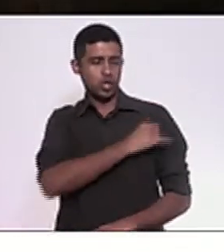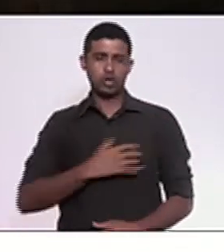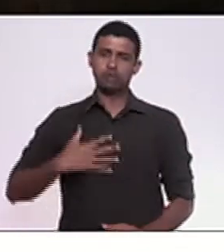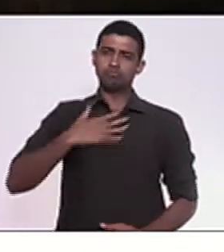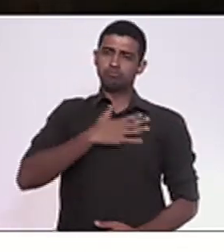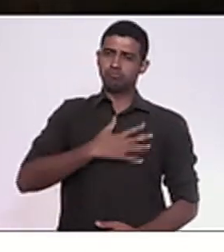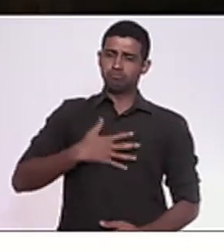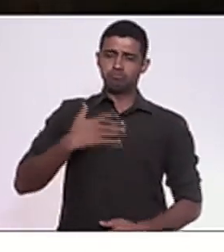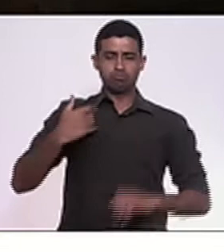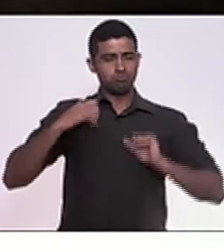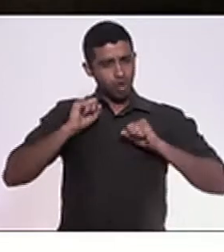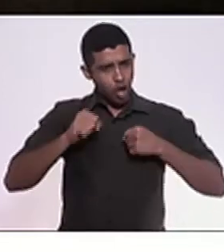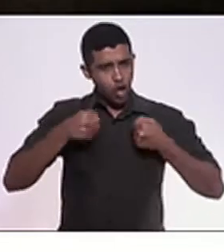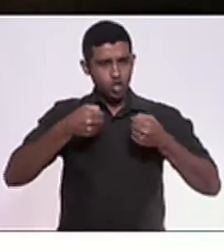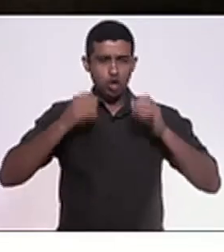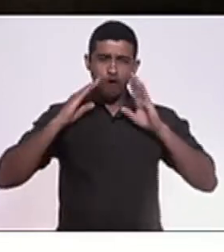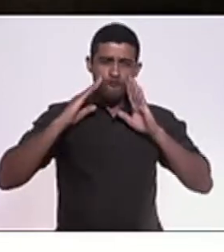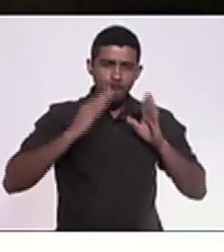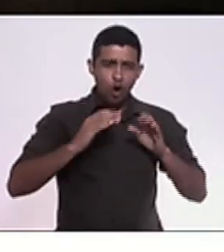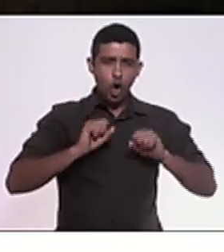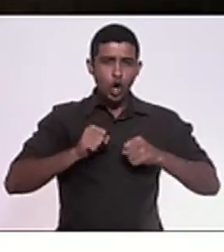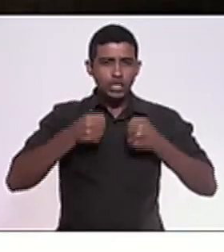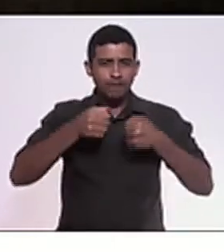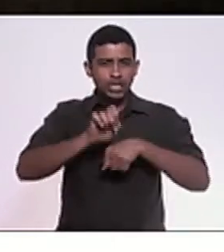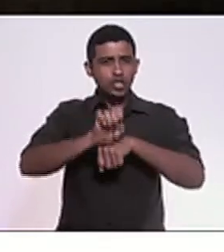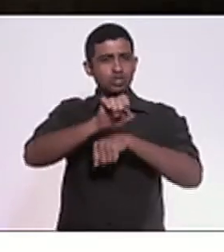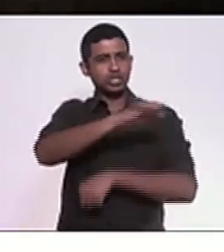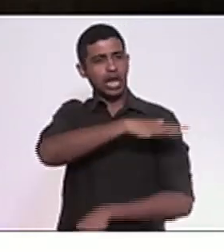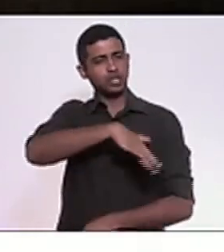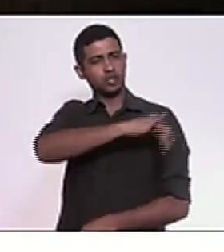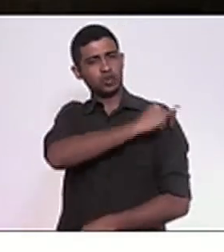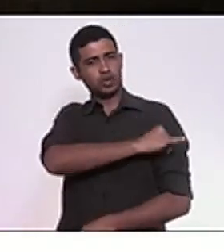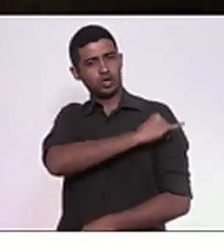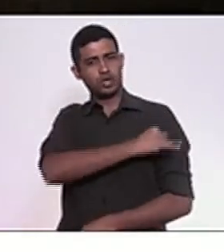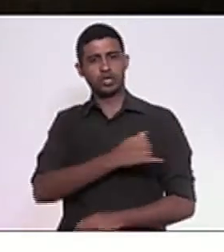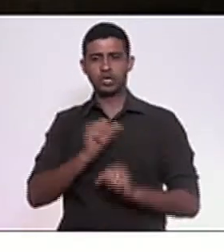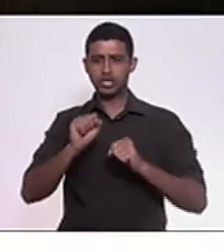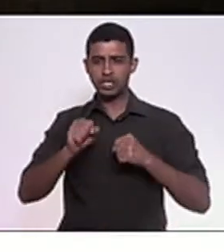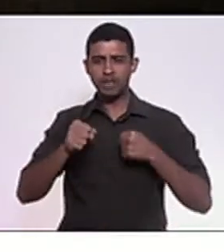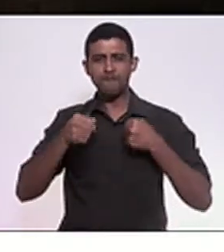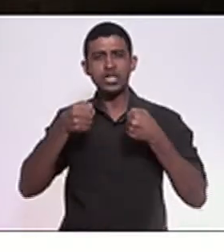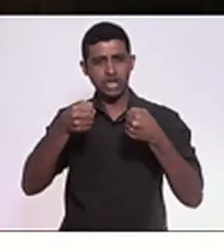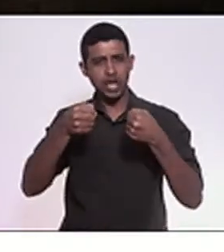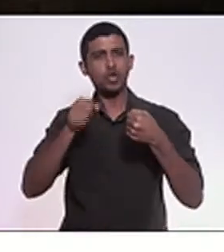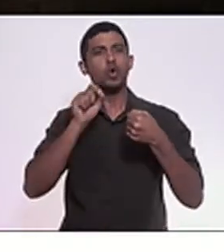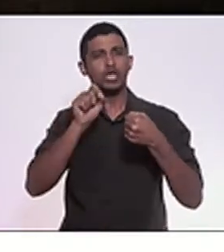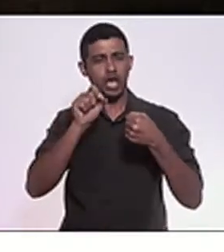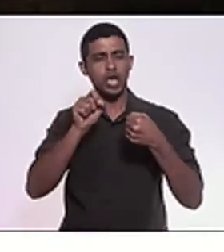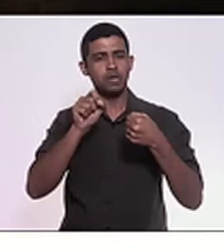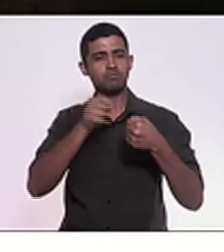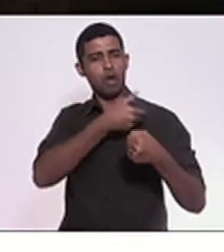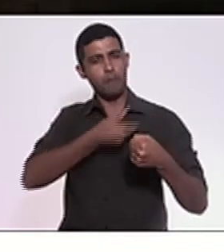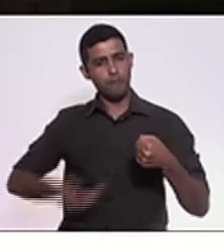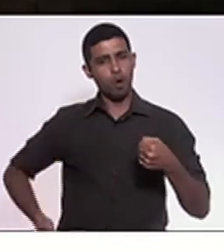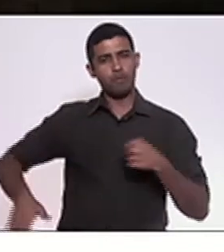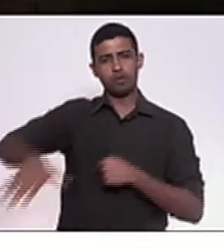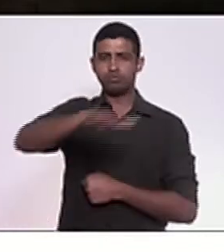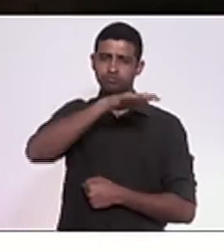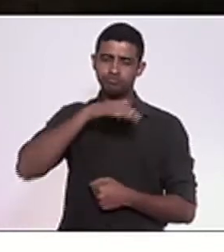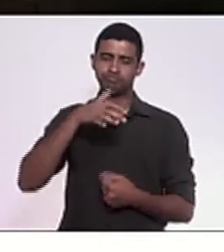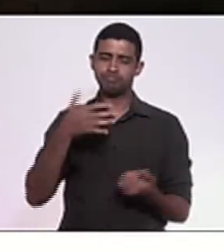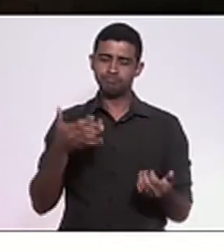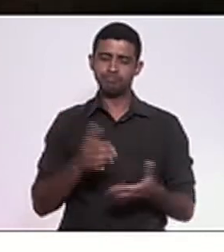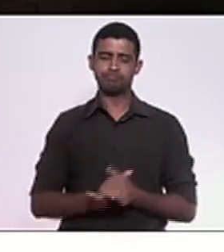dedicação, defendendo o estado do Rio, defendendo o erário público e nós vemos que